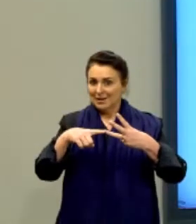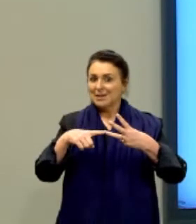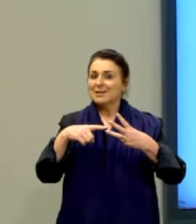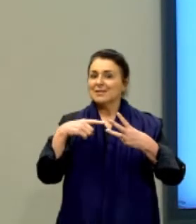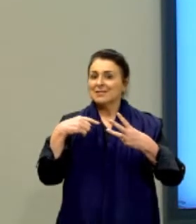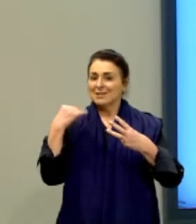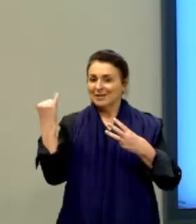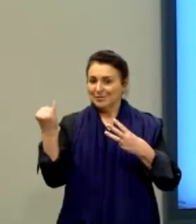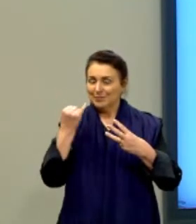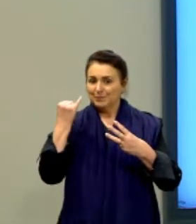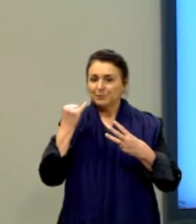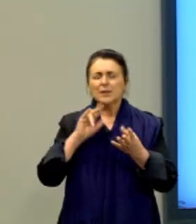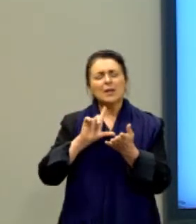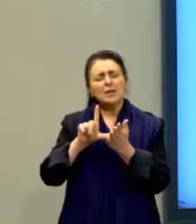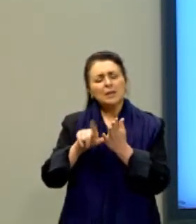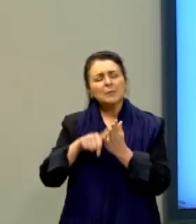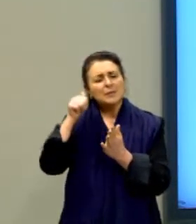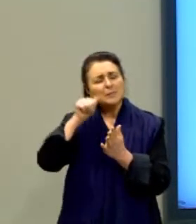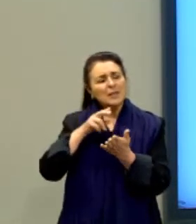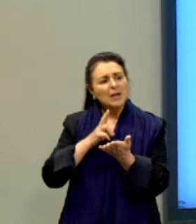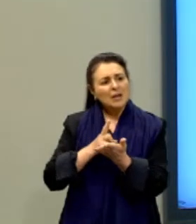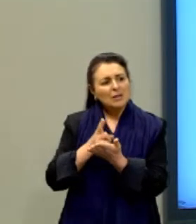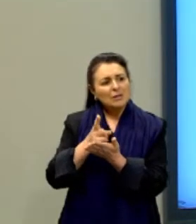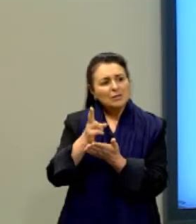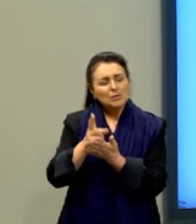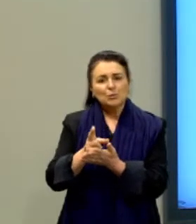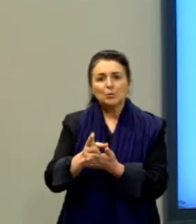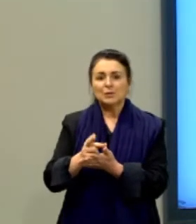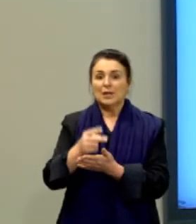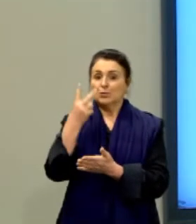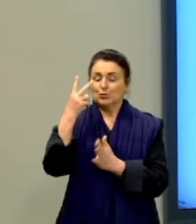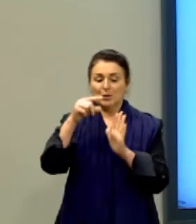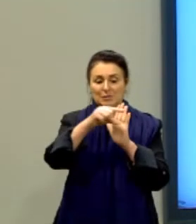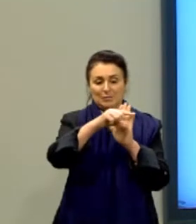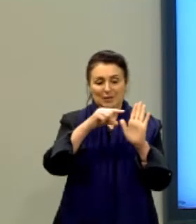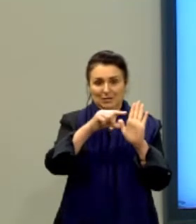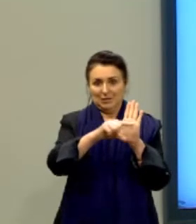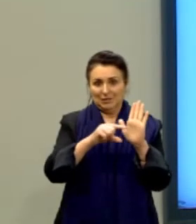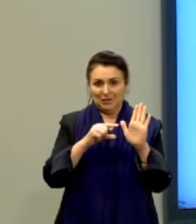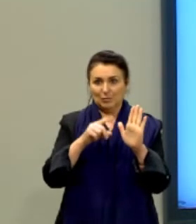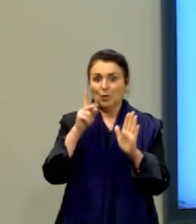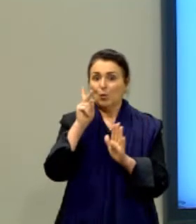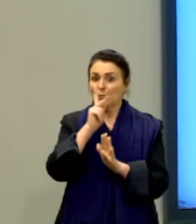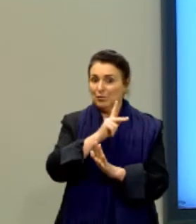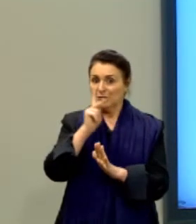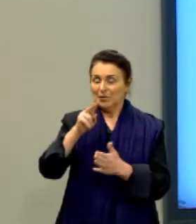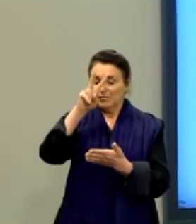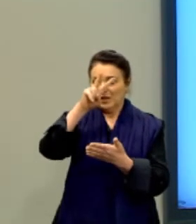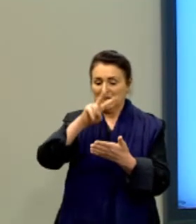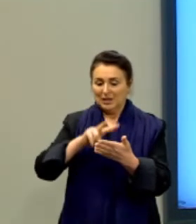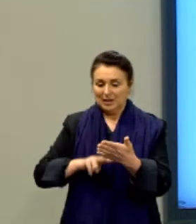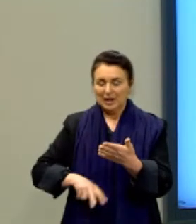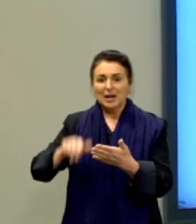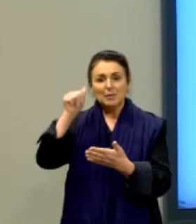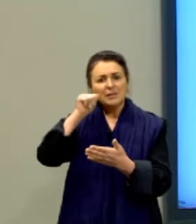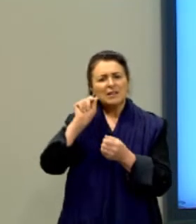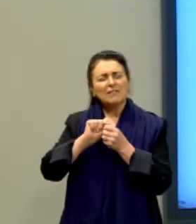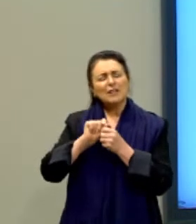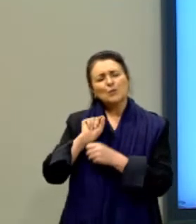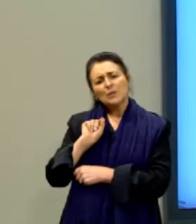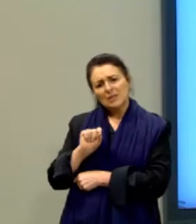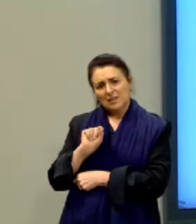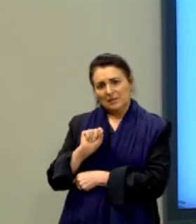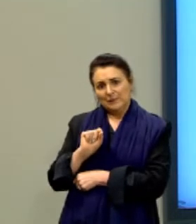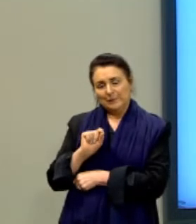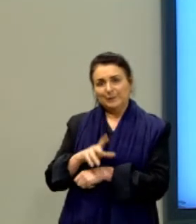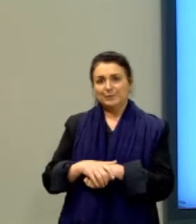E assim ela continua aqui, tá? Aqui está os dois parágrafos dela, vou fazer só a leitura desse aqui, que ela vai fazer o que, gente? Olha só.